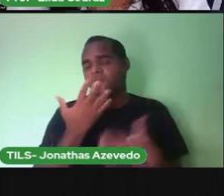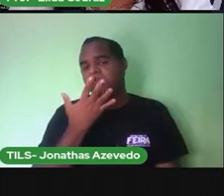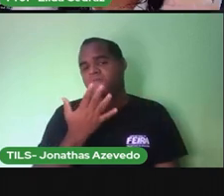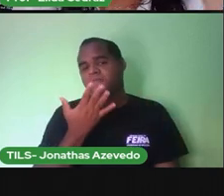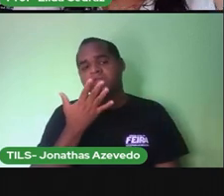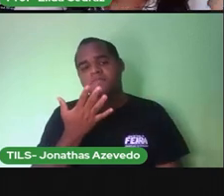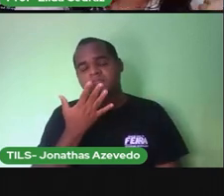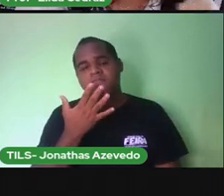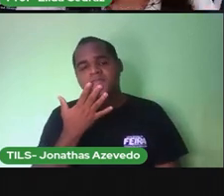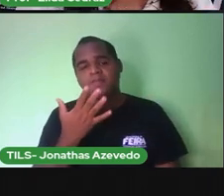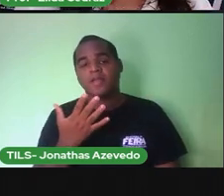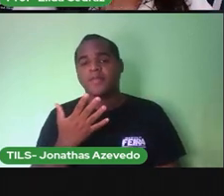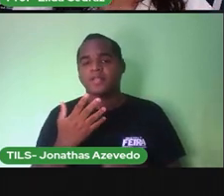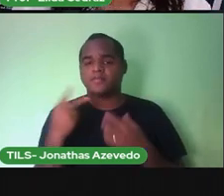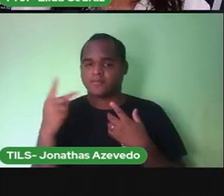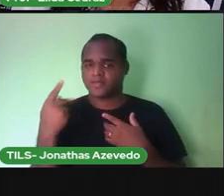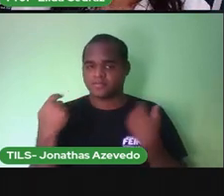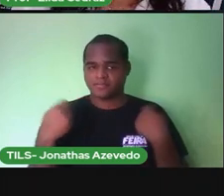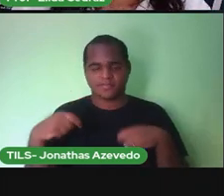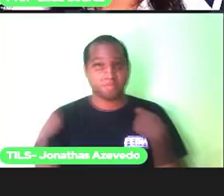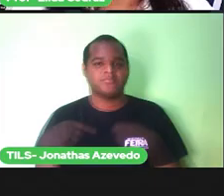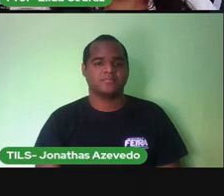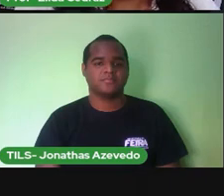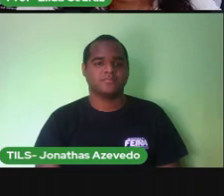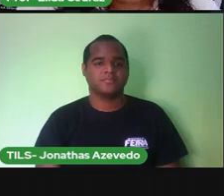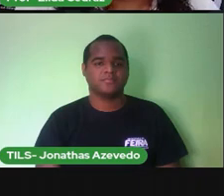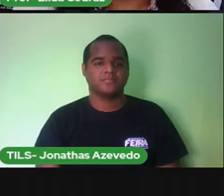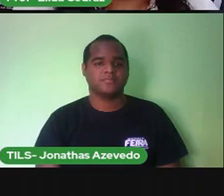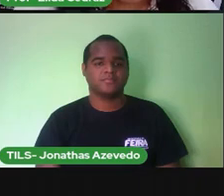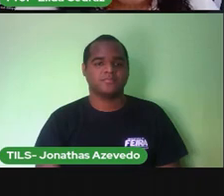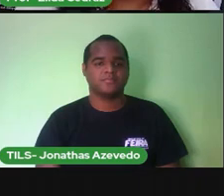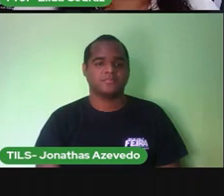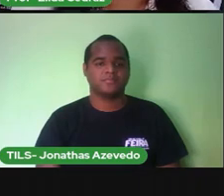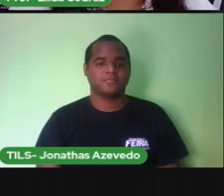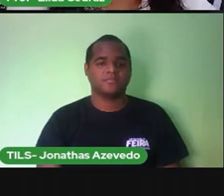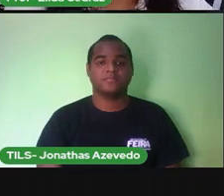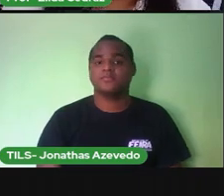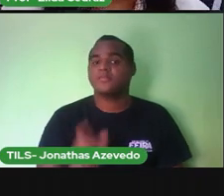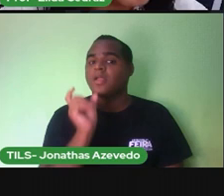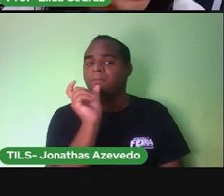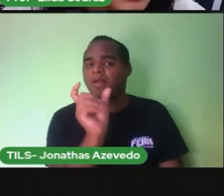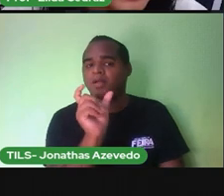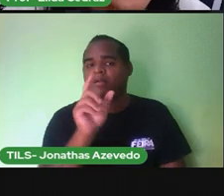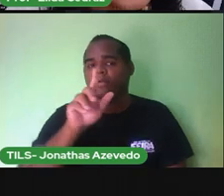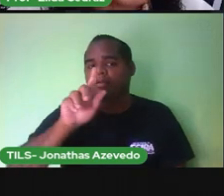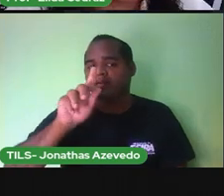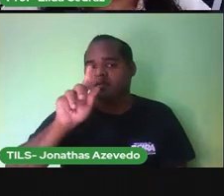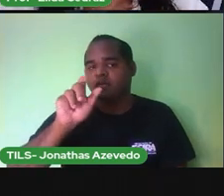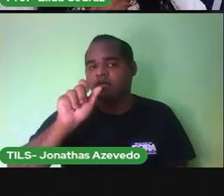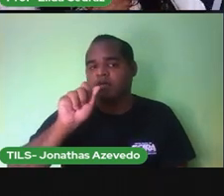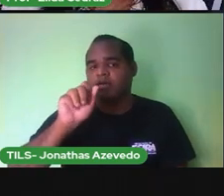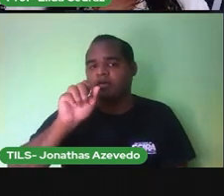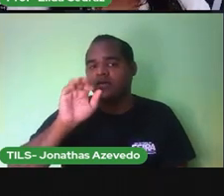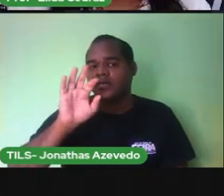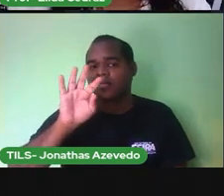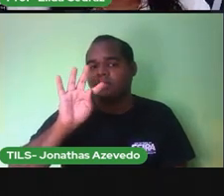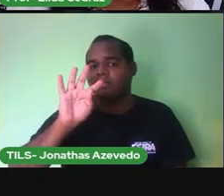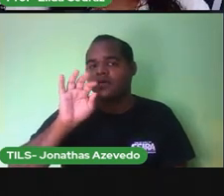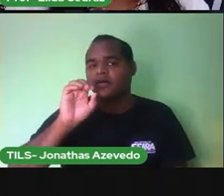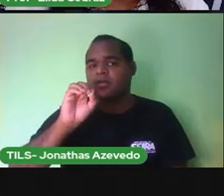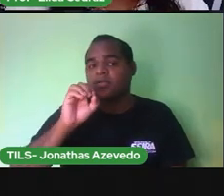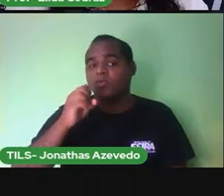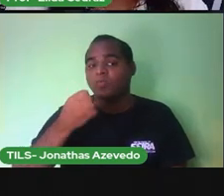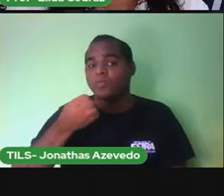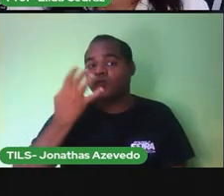Como você fez No texto De seu juquinha A palavra Gato Tem quantas letras Vamos contar